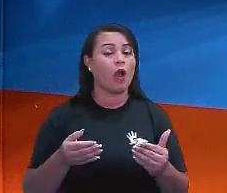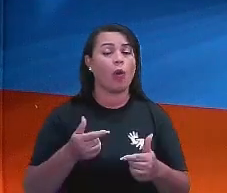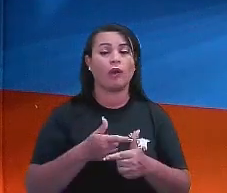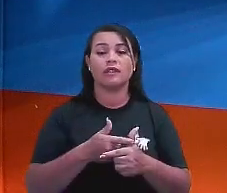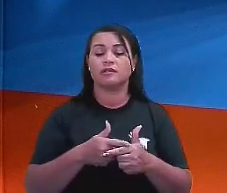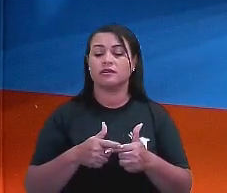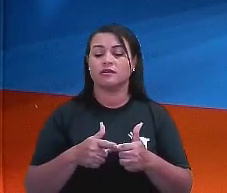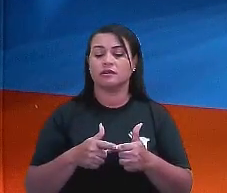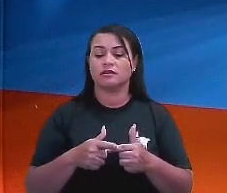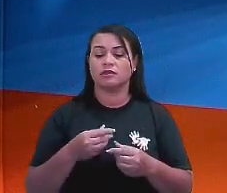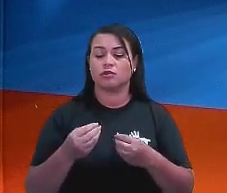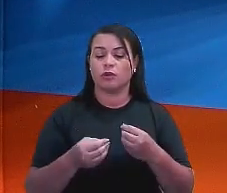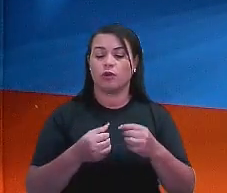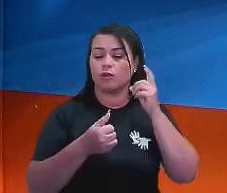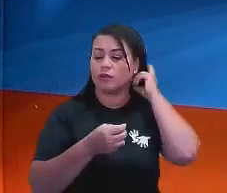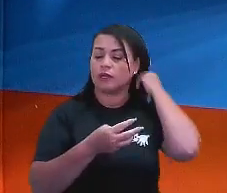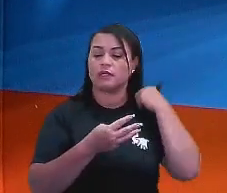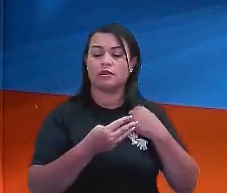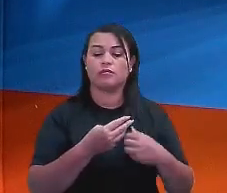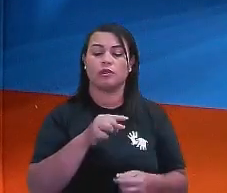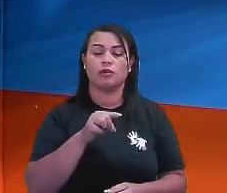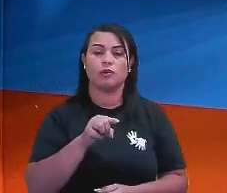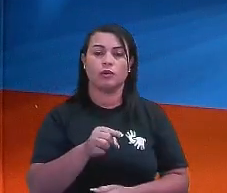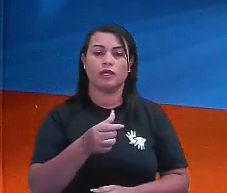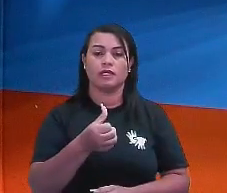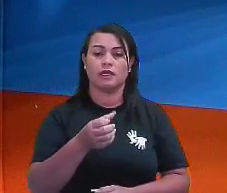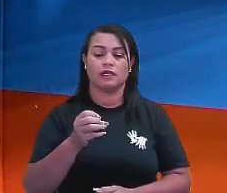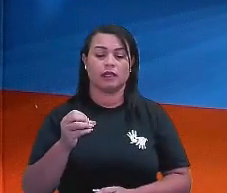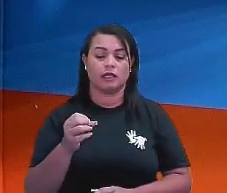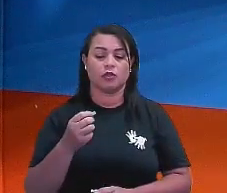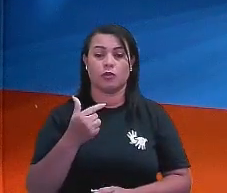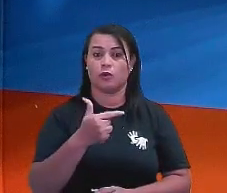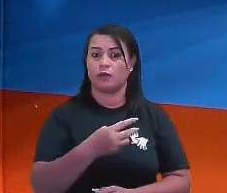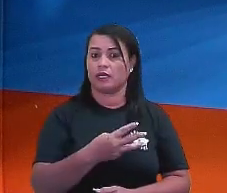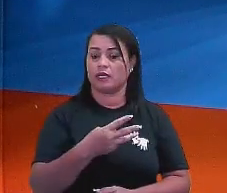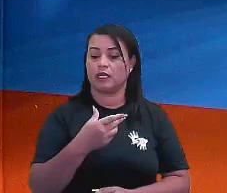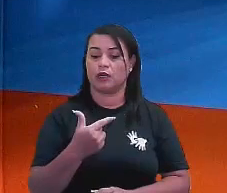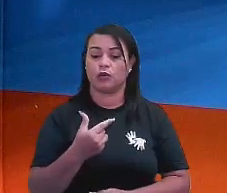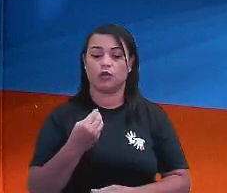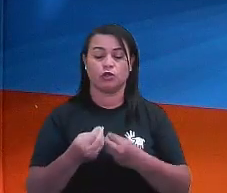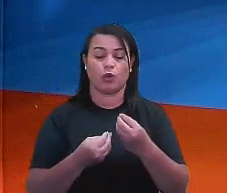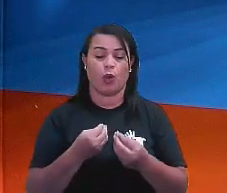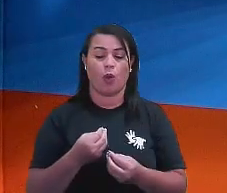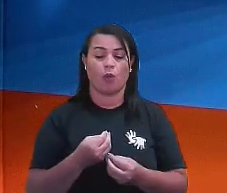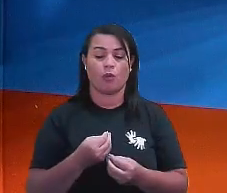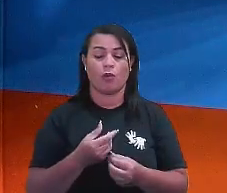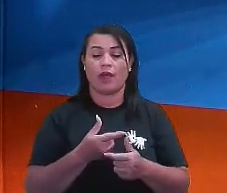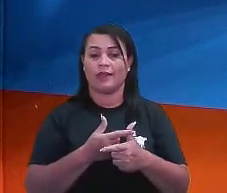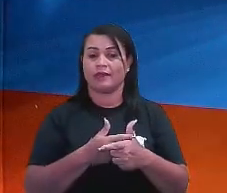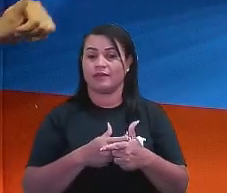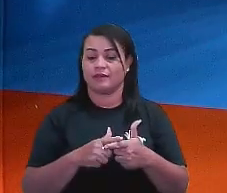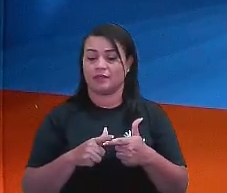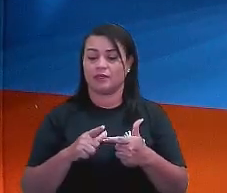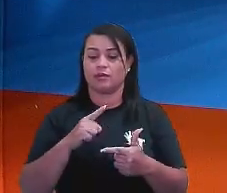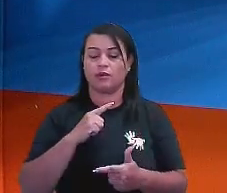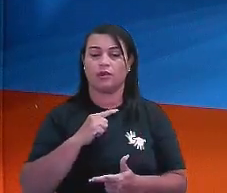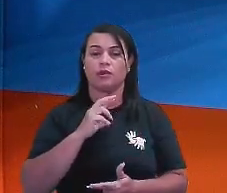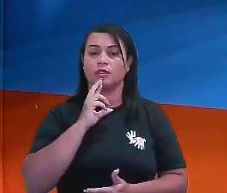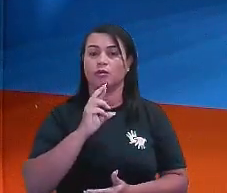divisão de 13.600 por 32. E aí fazendo essa divisão, eu tenho